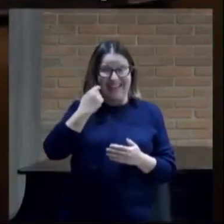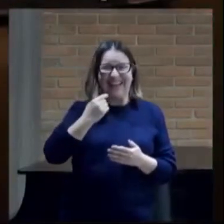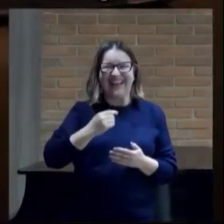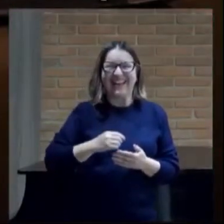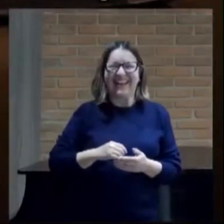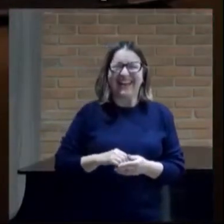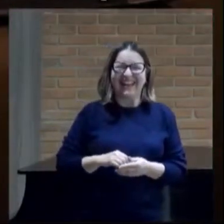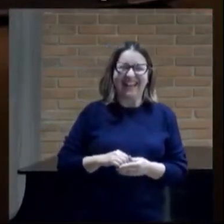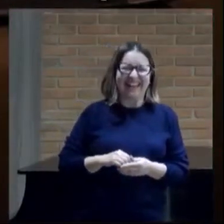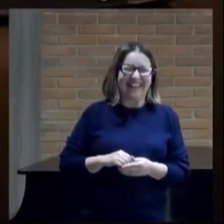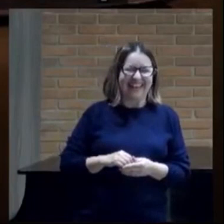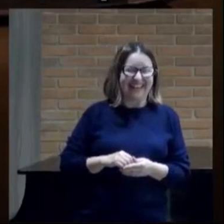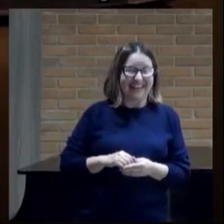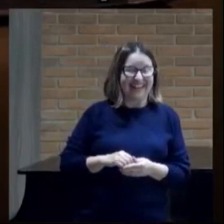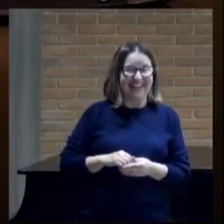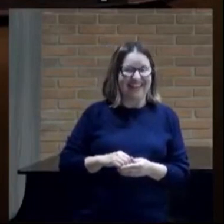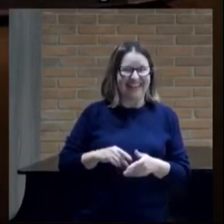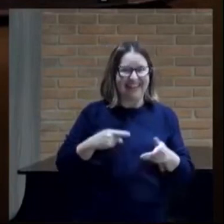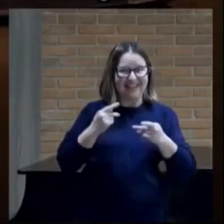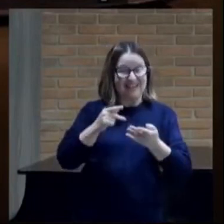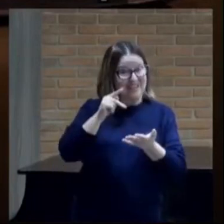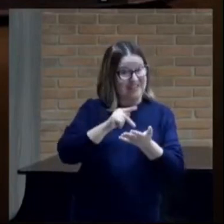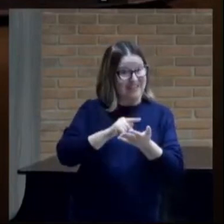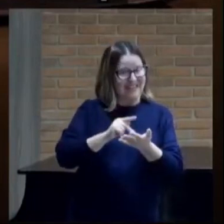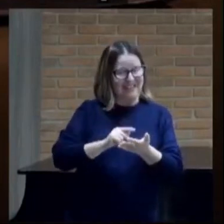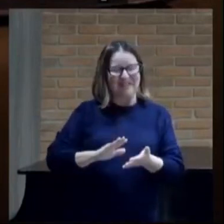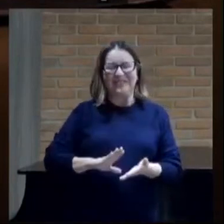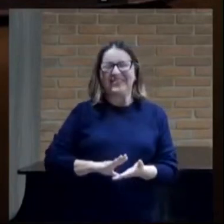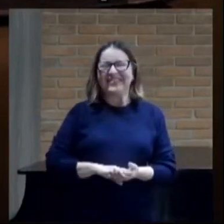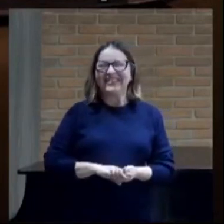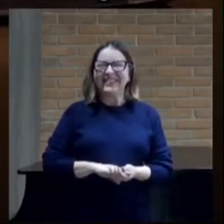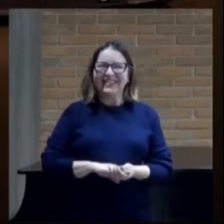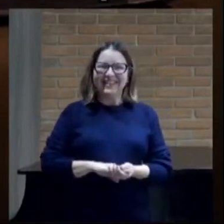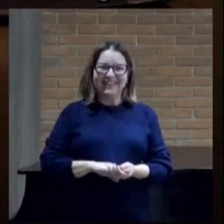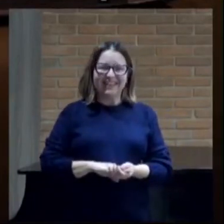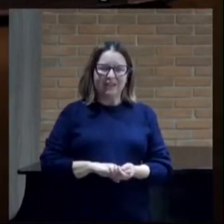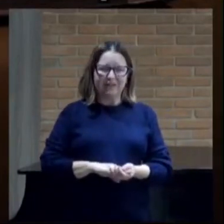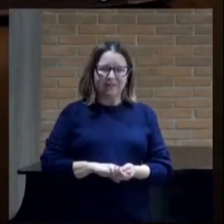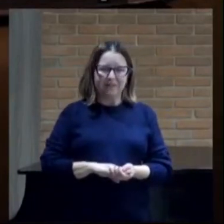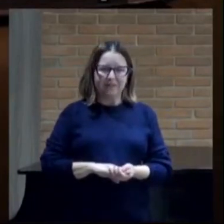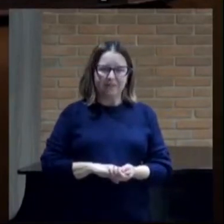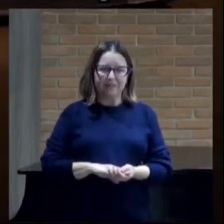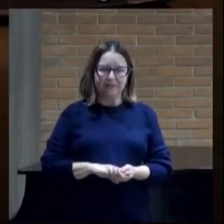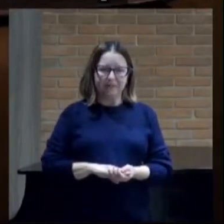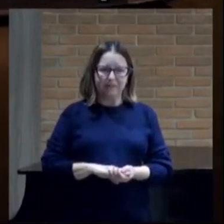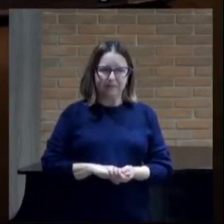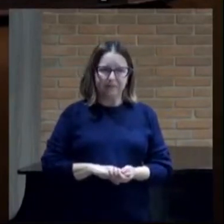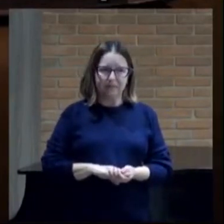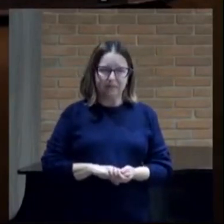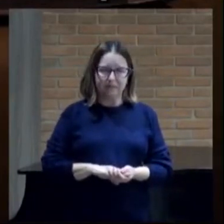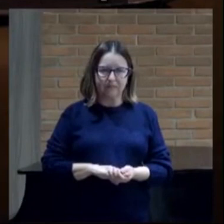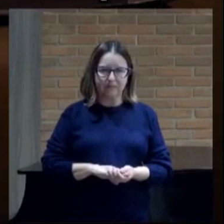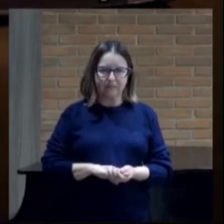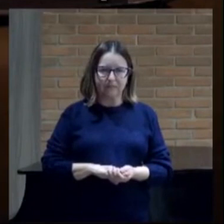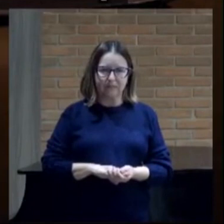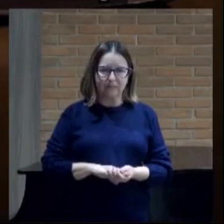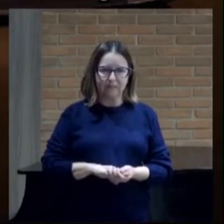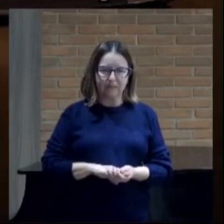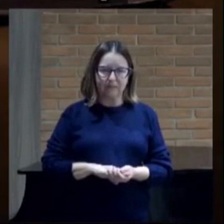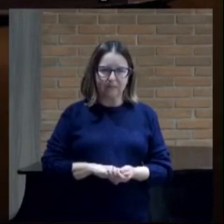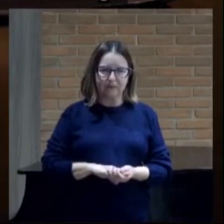na verdade não é isso tudo não é já já com efeito o mistério da